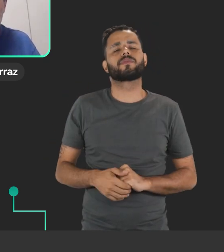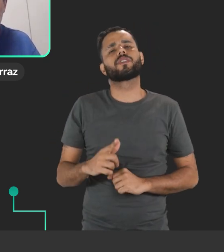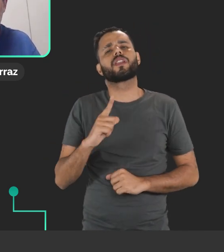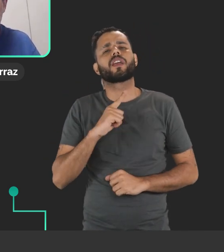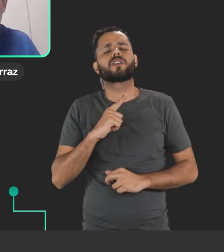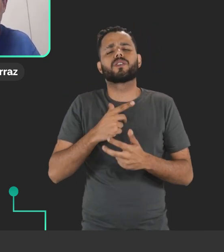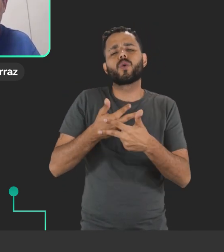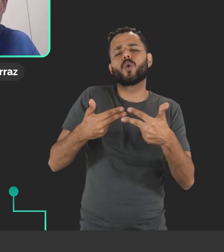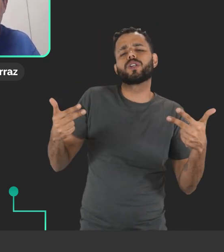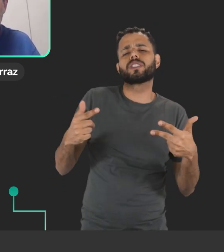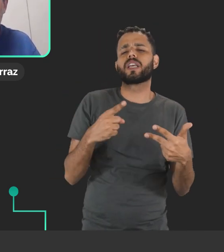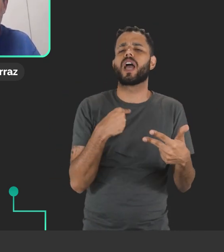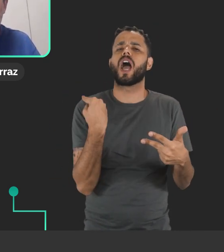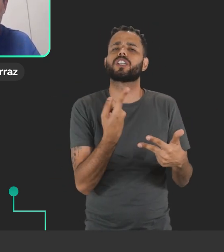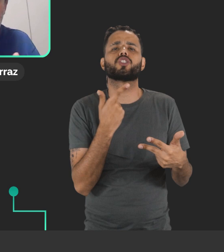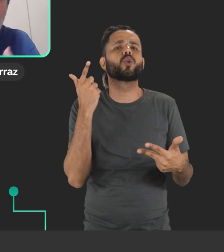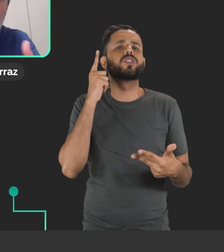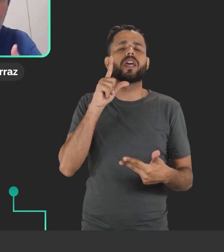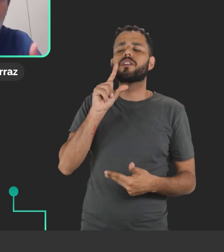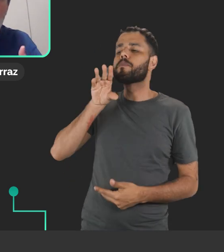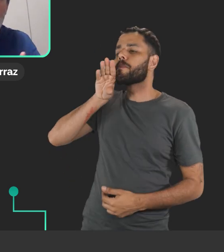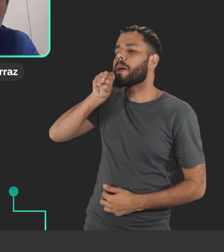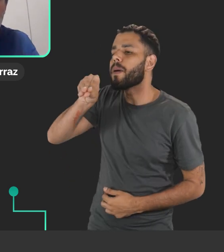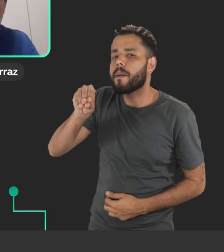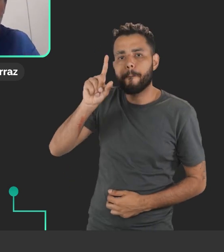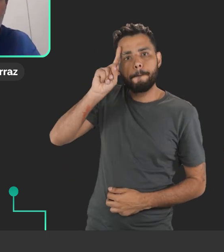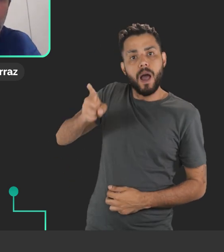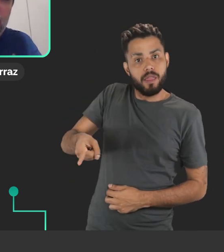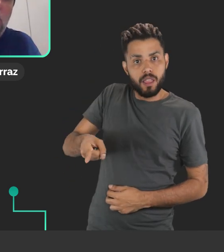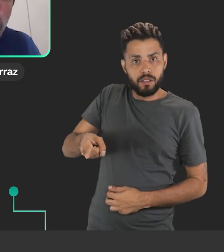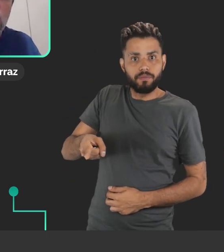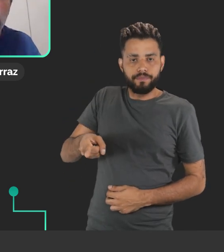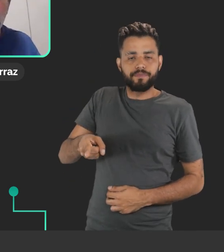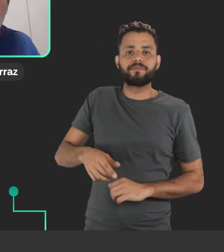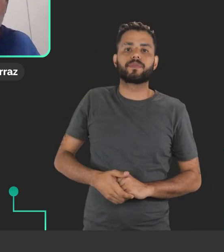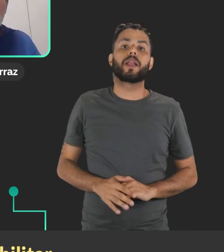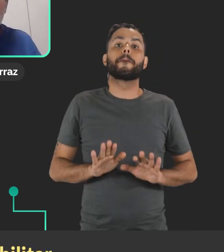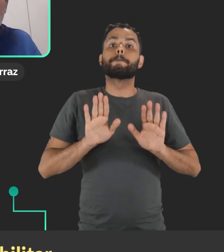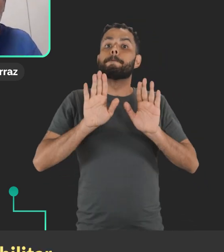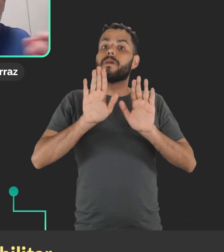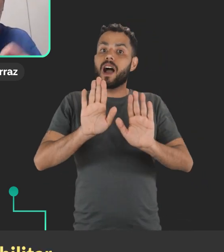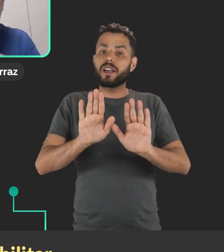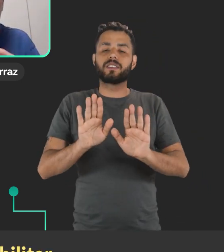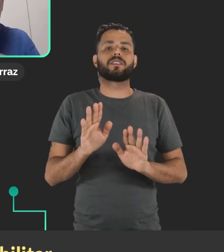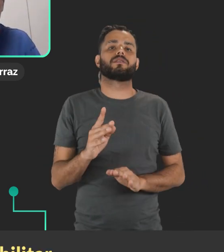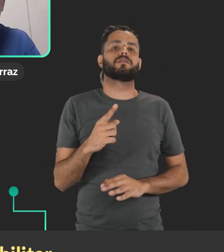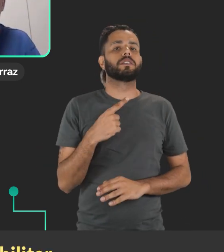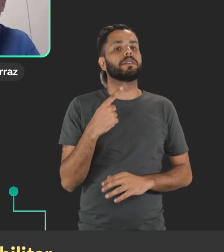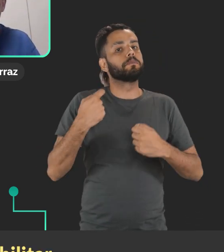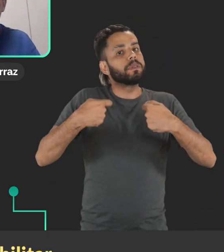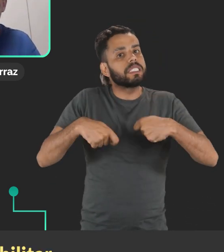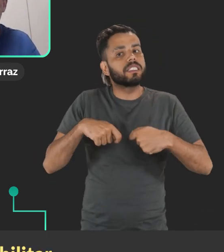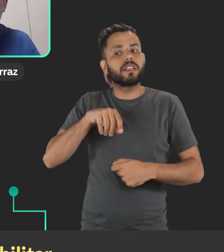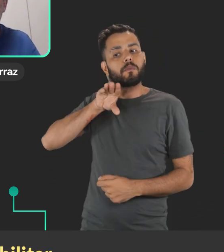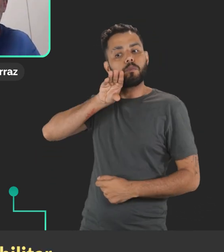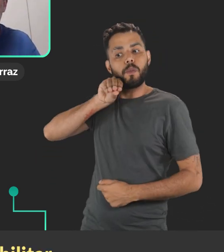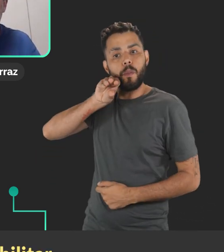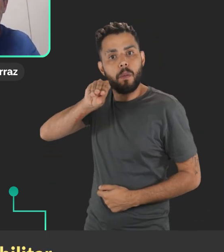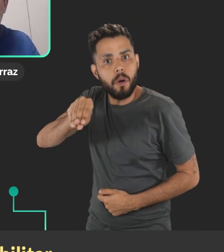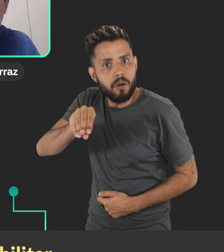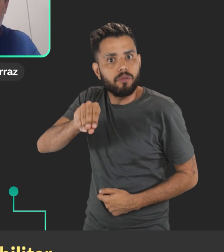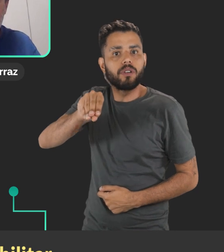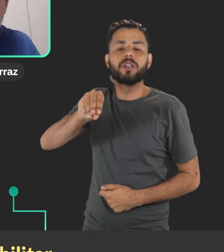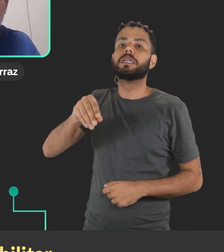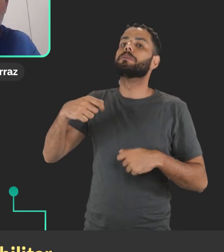ferramentas que a gente consegue dar comandos de voz. Só que a gente também tem que possibilitar